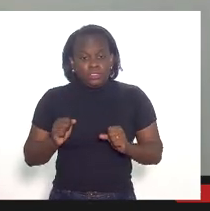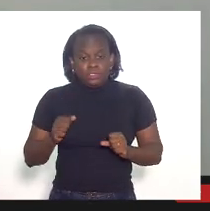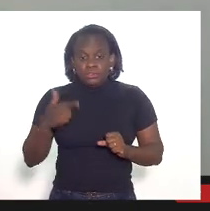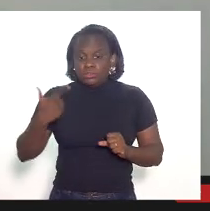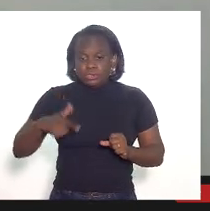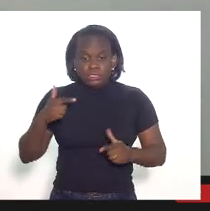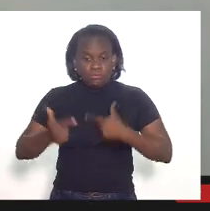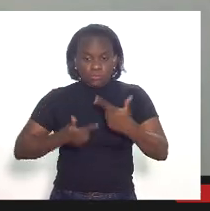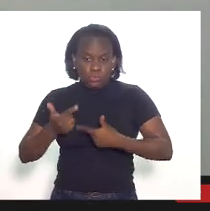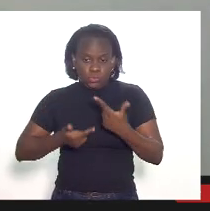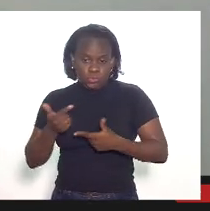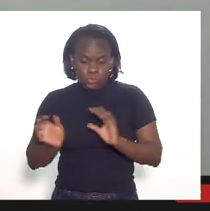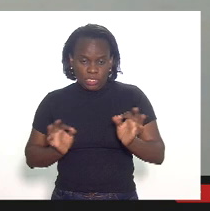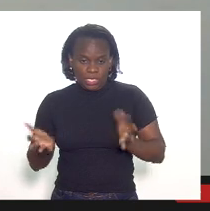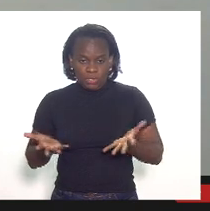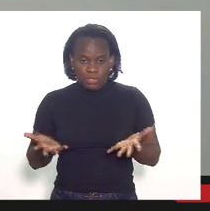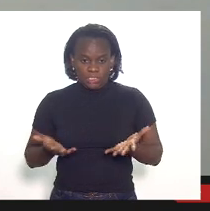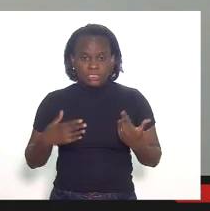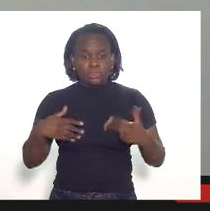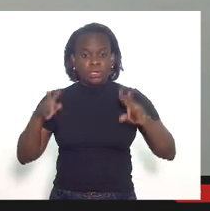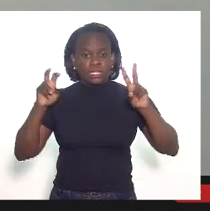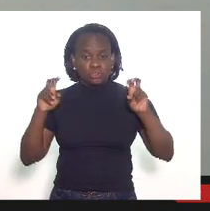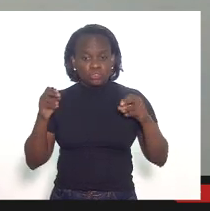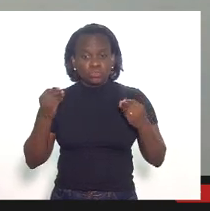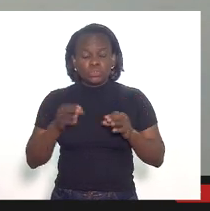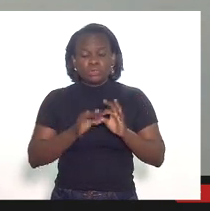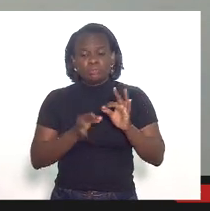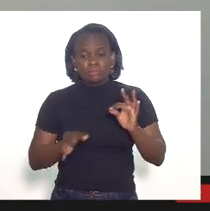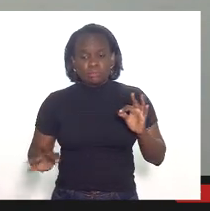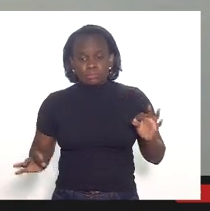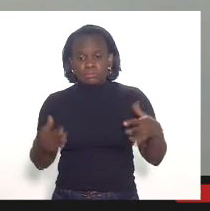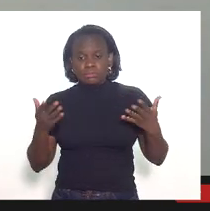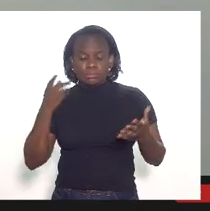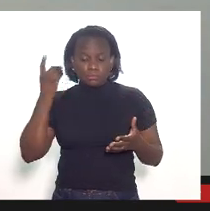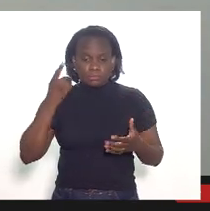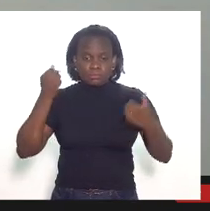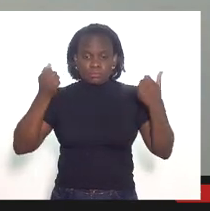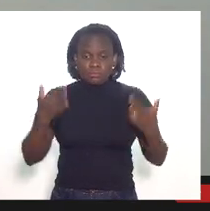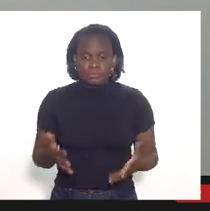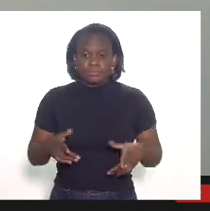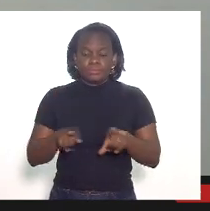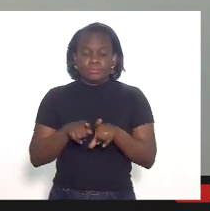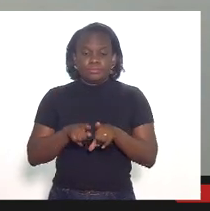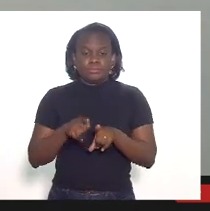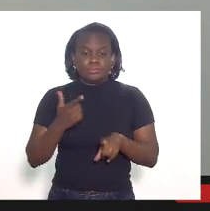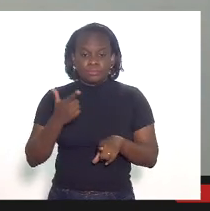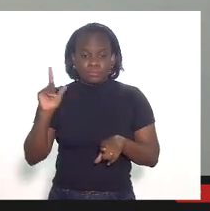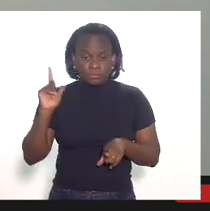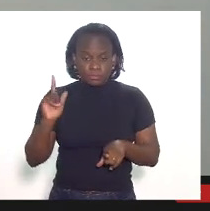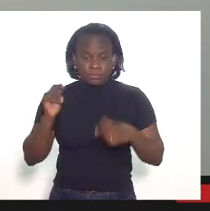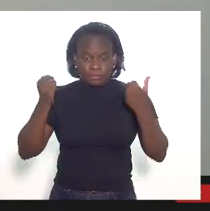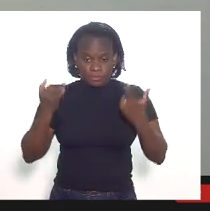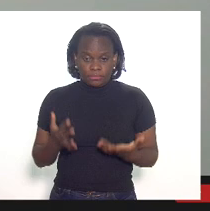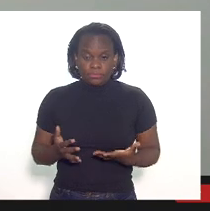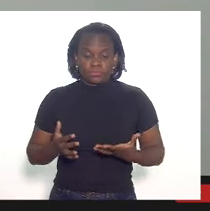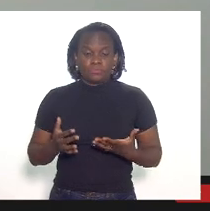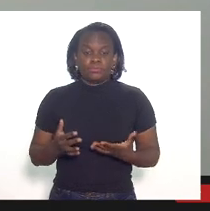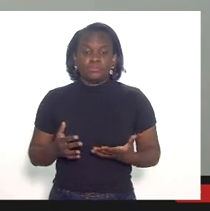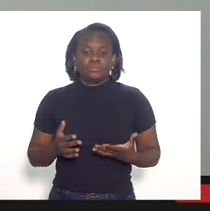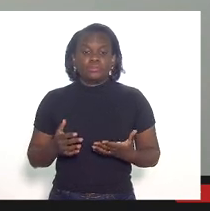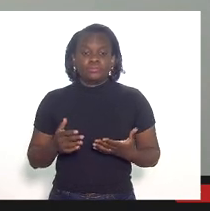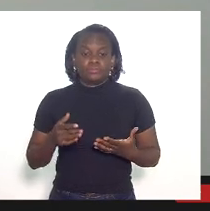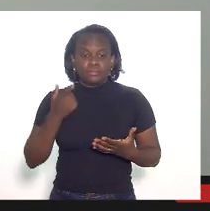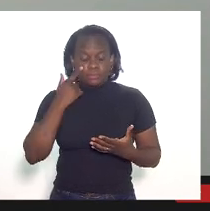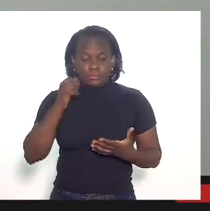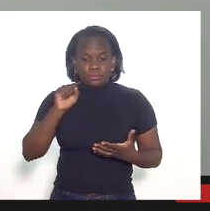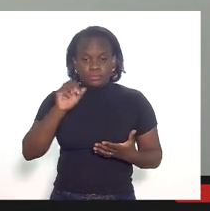operação então assim o assunto é extremamente extenso e aí senhores deputados eu quero também fazer um outro parênteses no âmbito da ação você